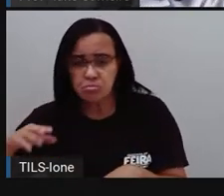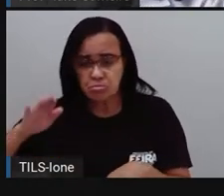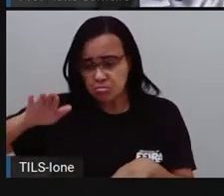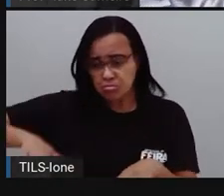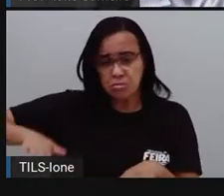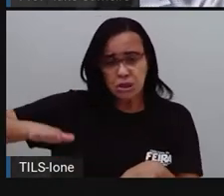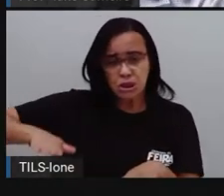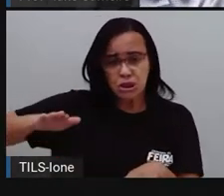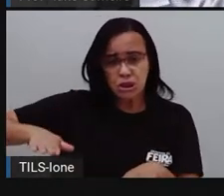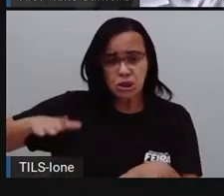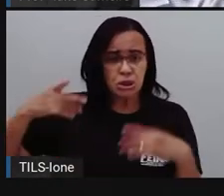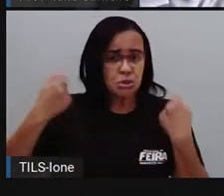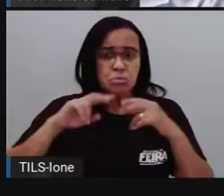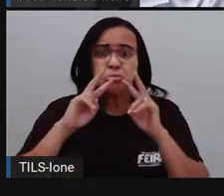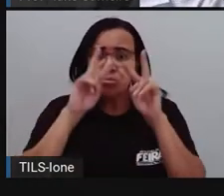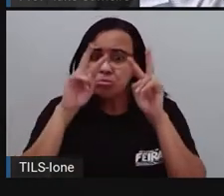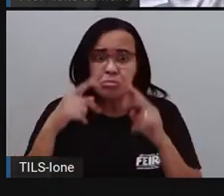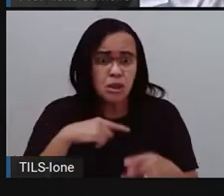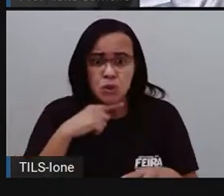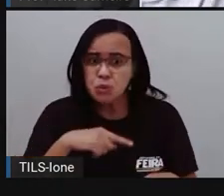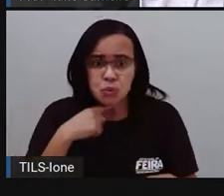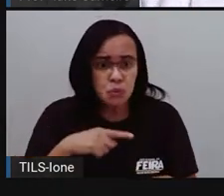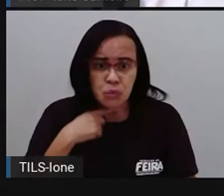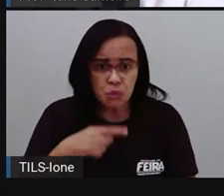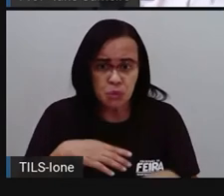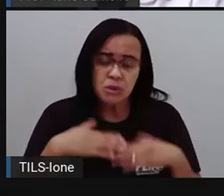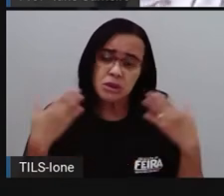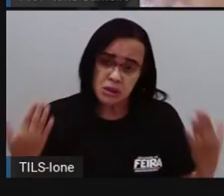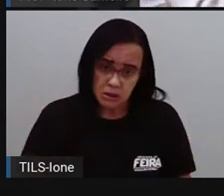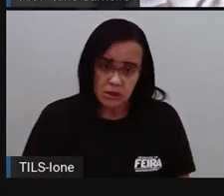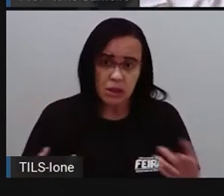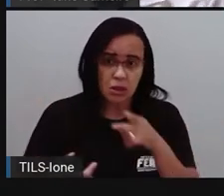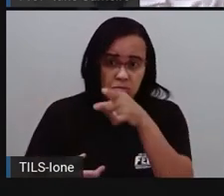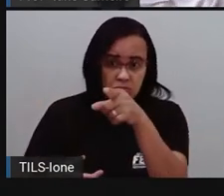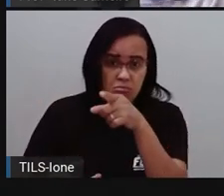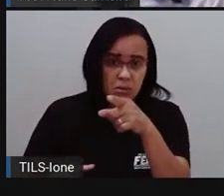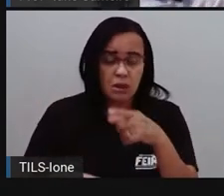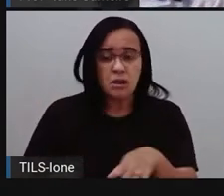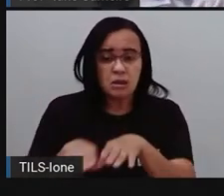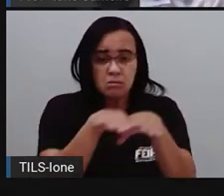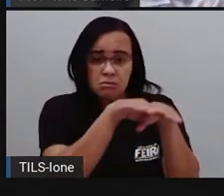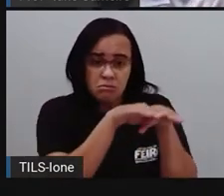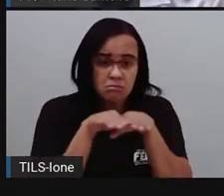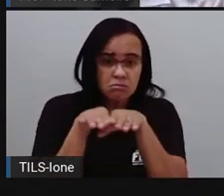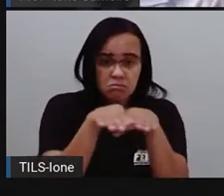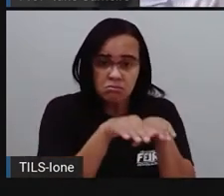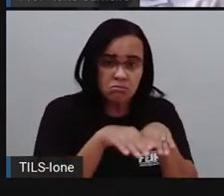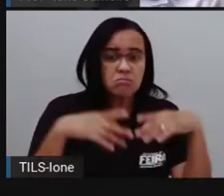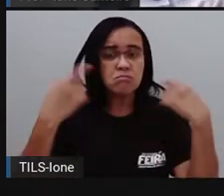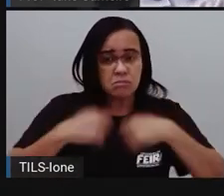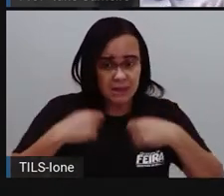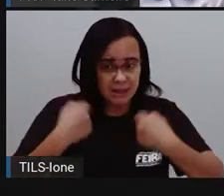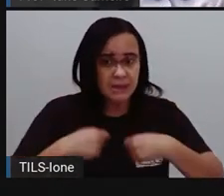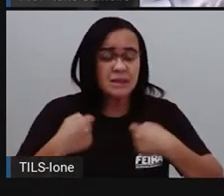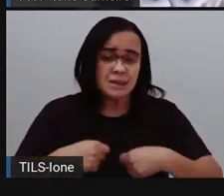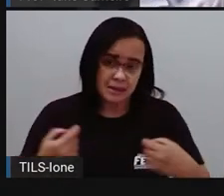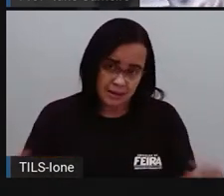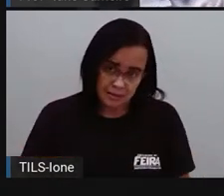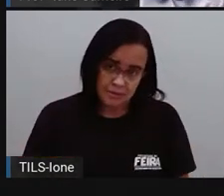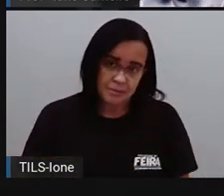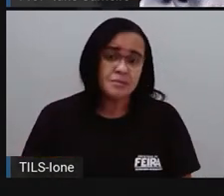equidade, ó, quem precisa de mais banquinhos pra ver melhor, ó, é o baixinho. Esse grandinho não precisa de